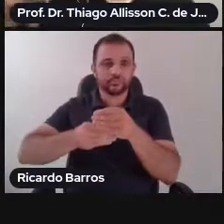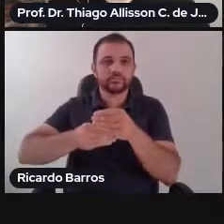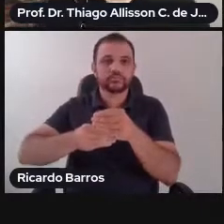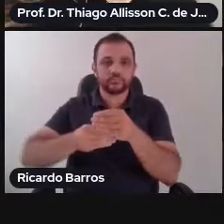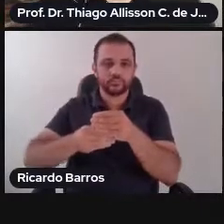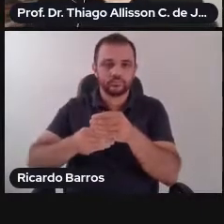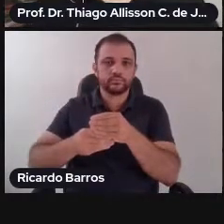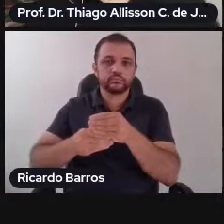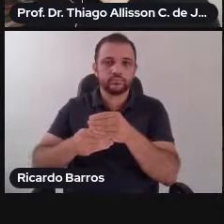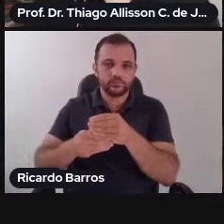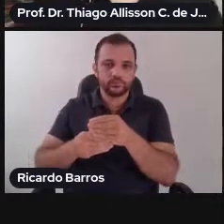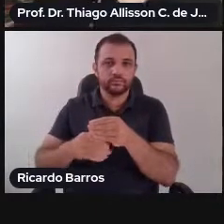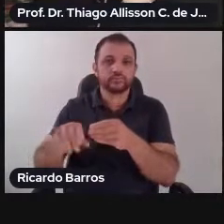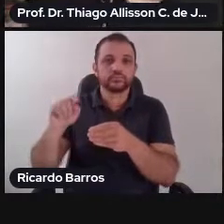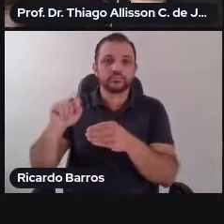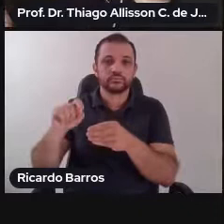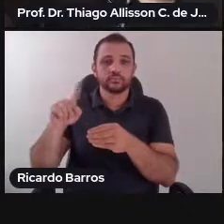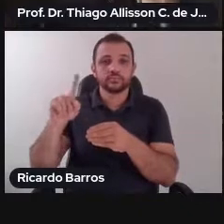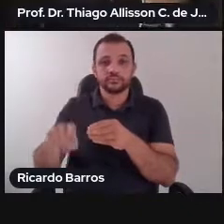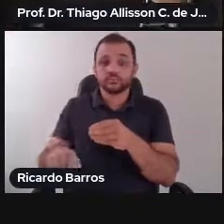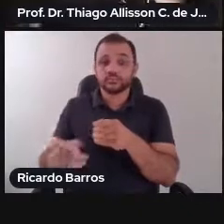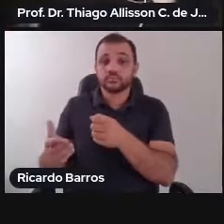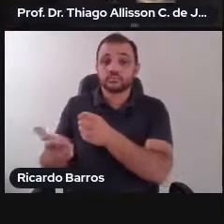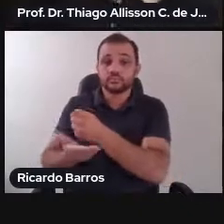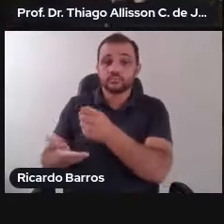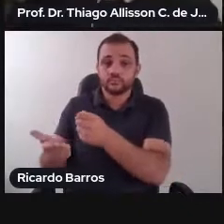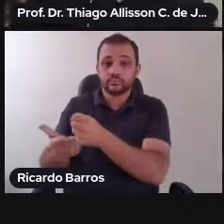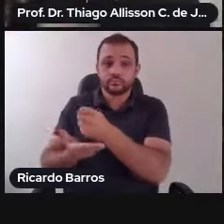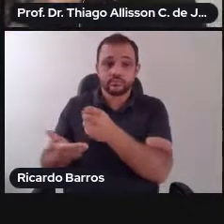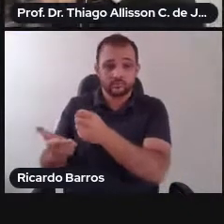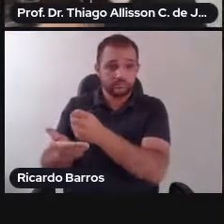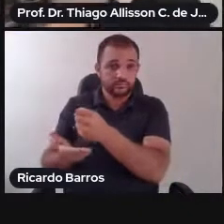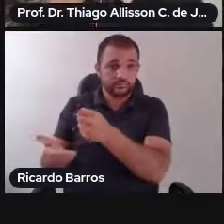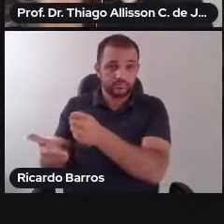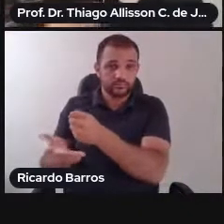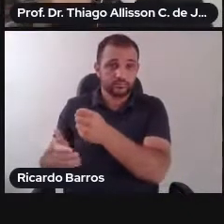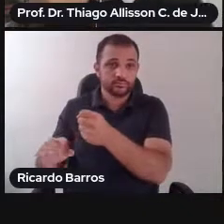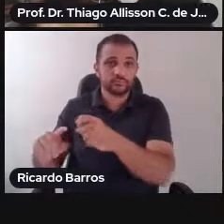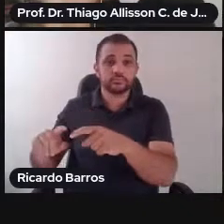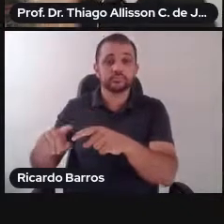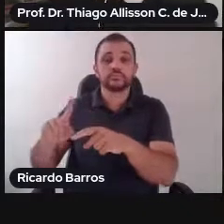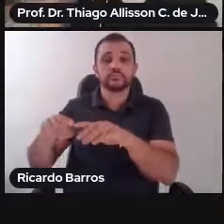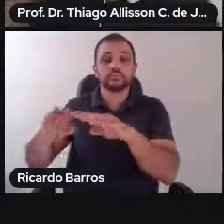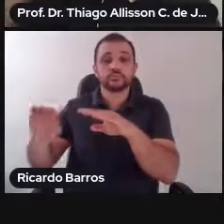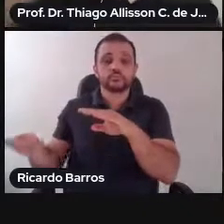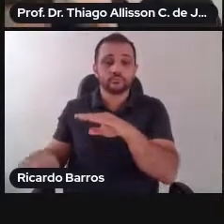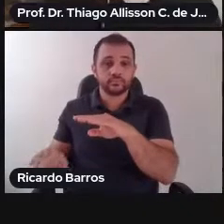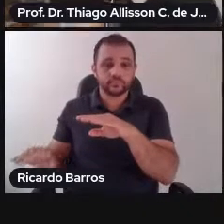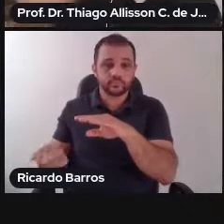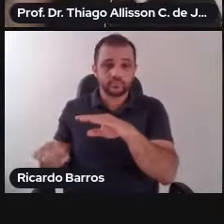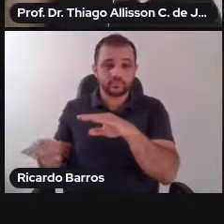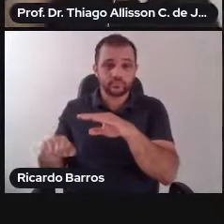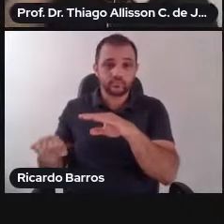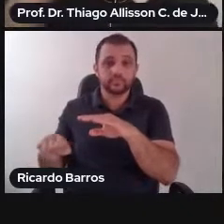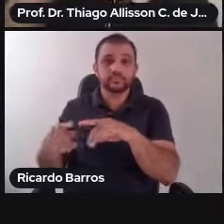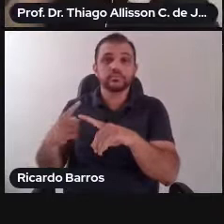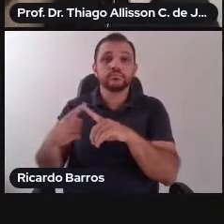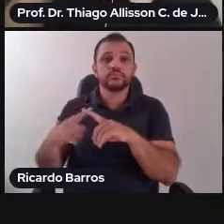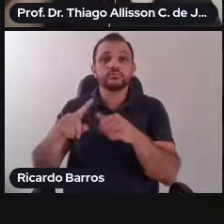caracterizando uma subsidiariedade. Isso diz muito, porque é necessário que reste caracterizado a inação do Estado brasileiro,